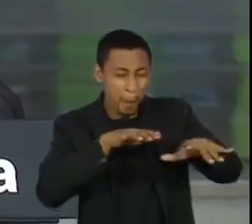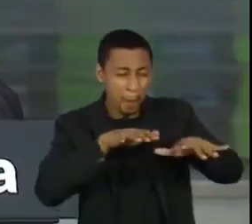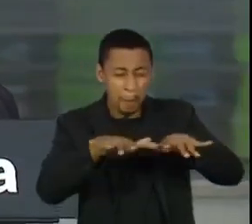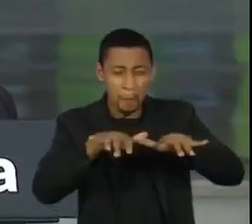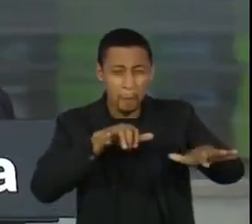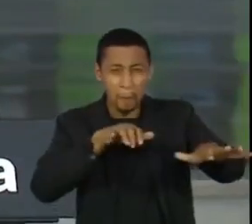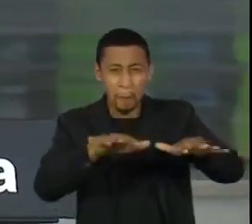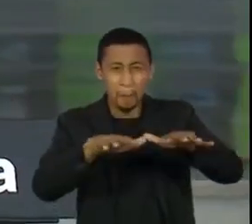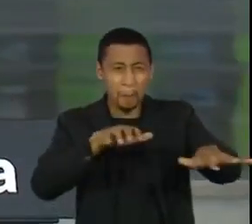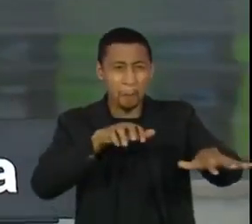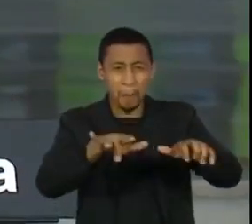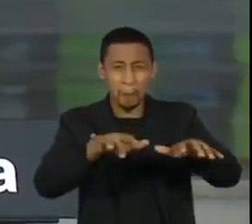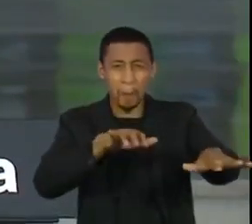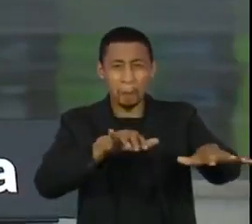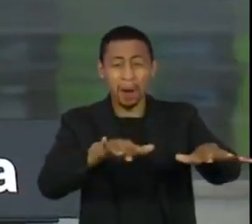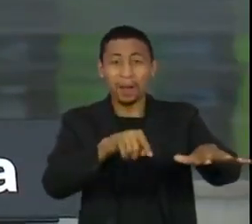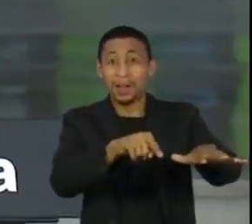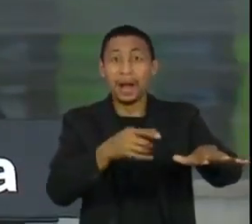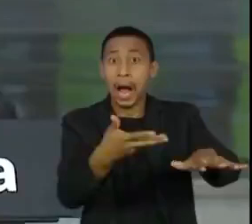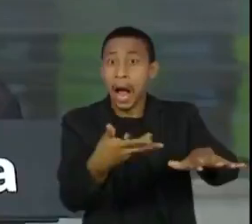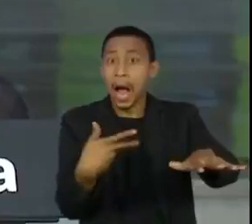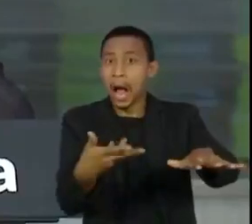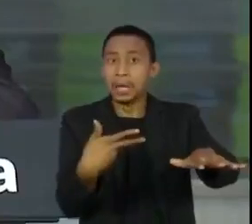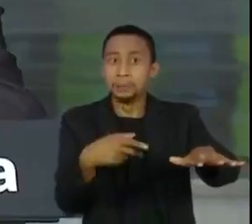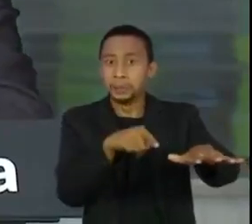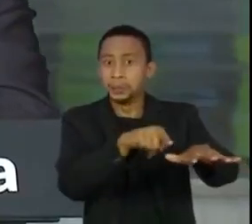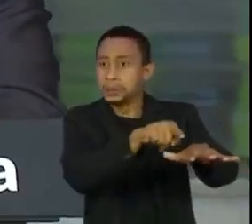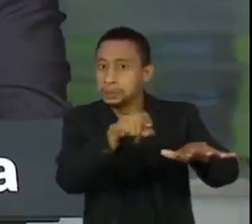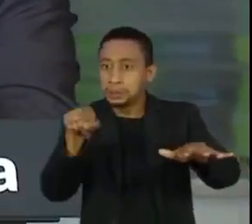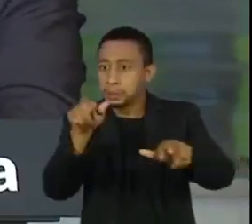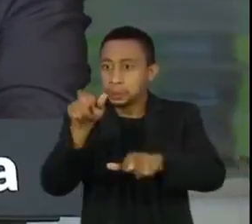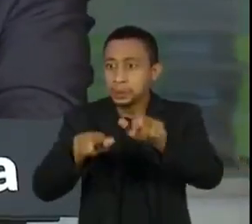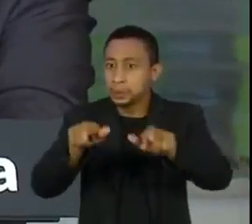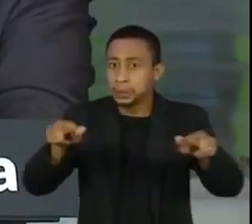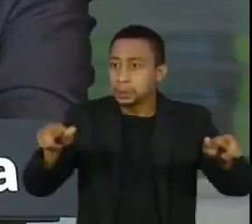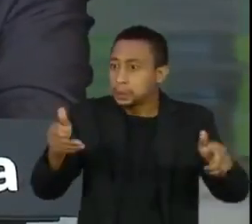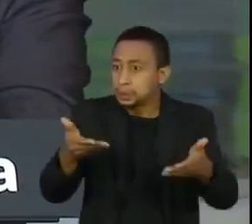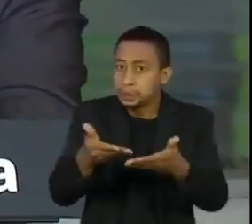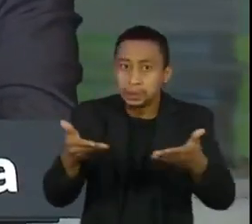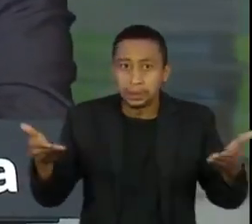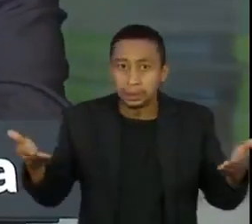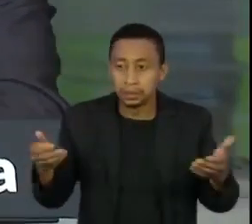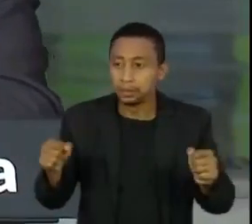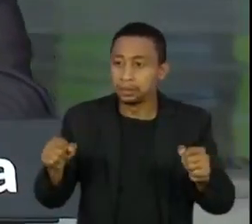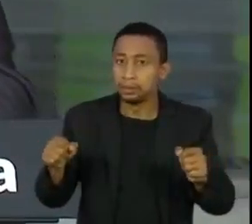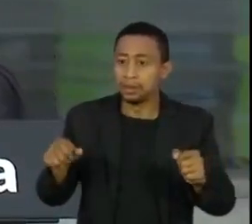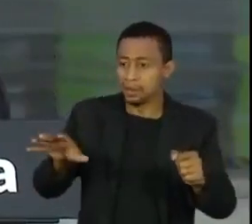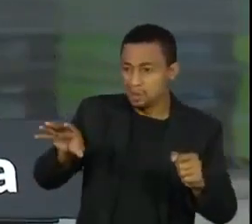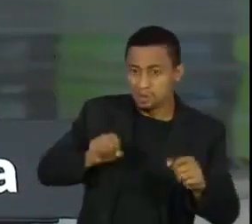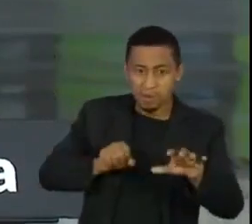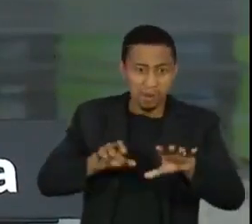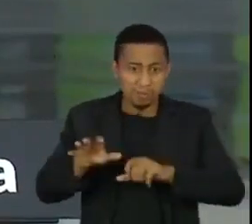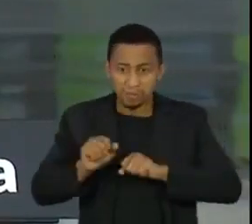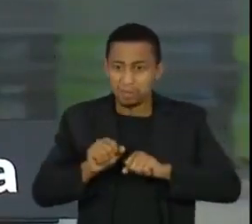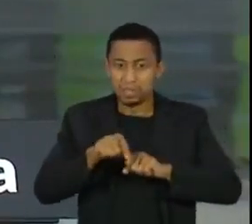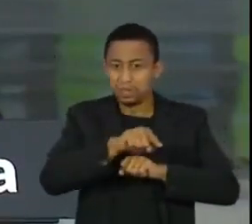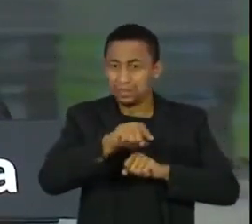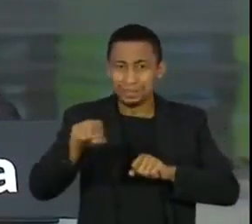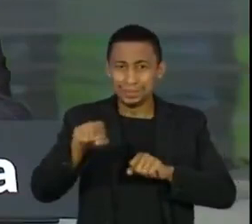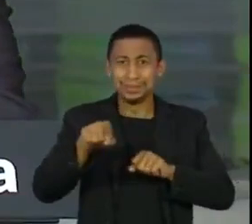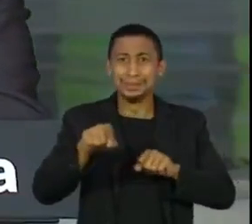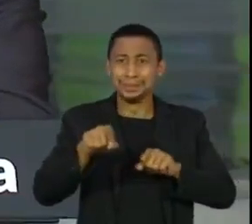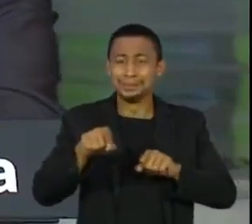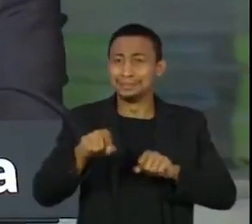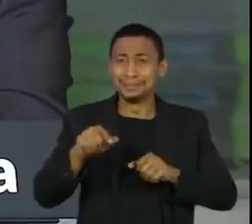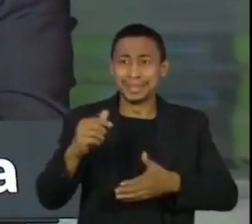mais rápida, acometendo de forma impiedosa um maior